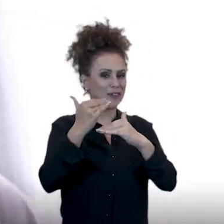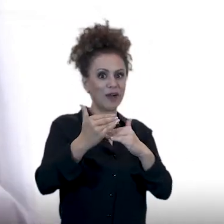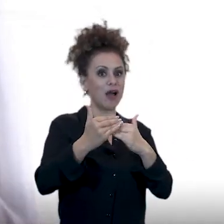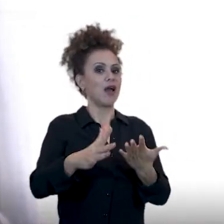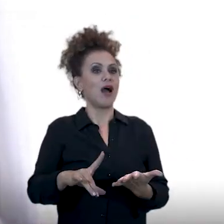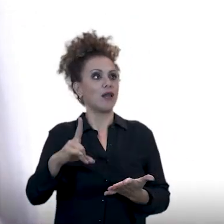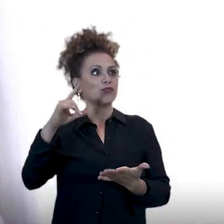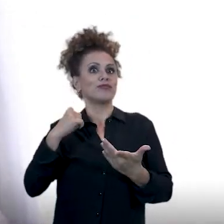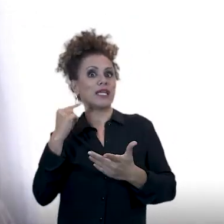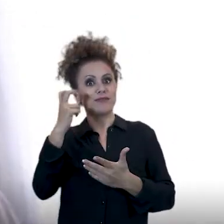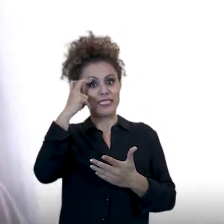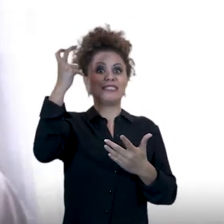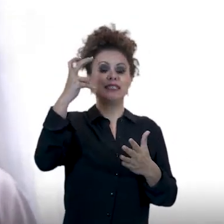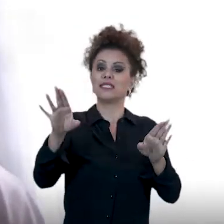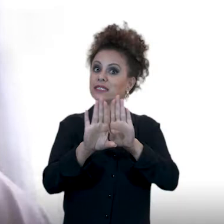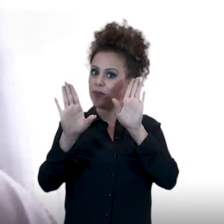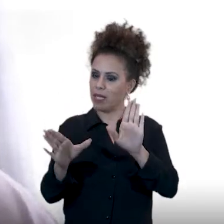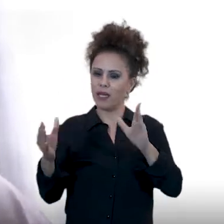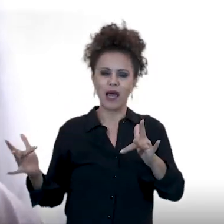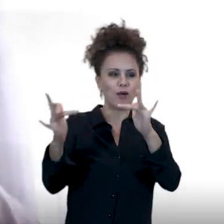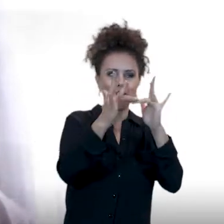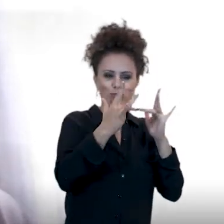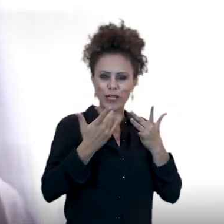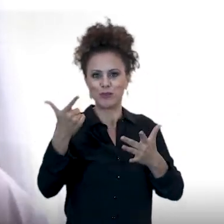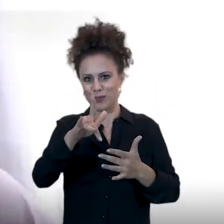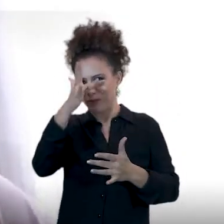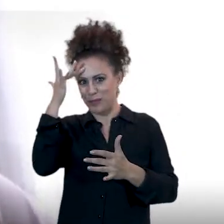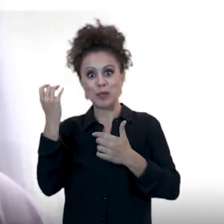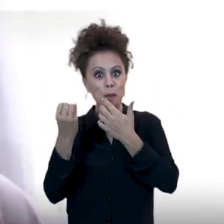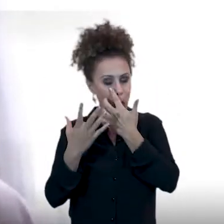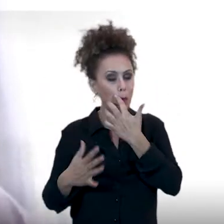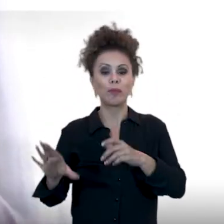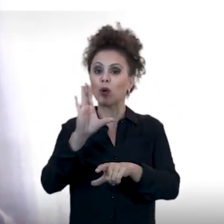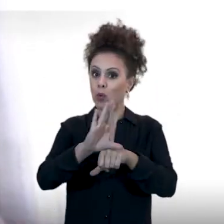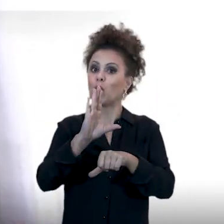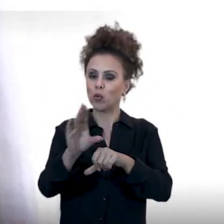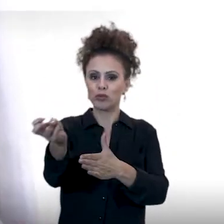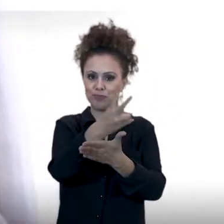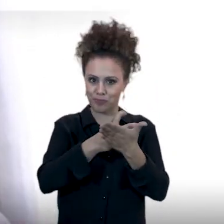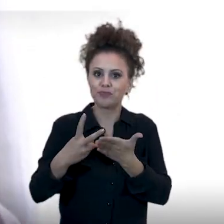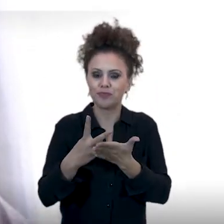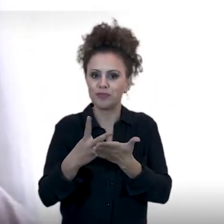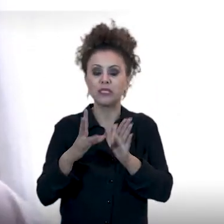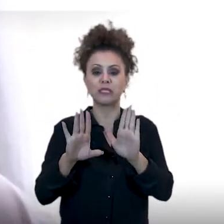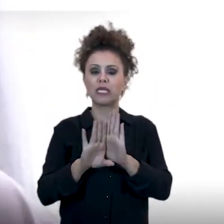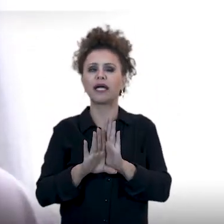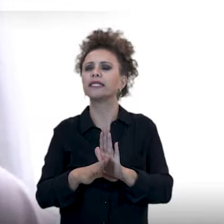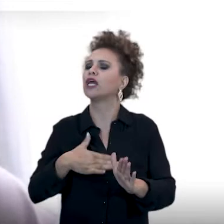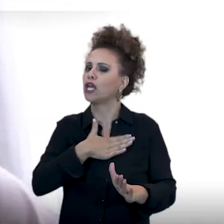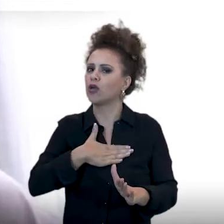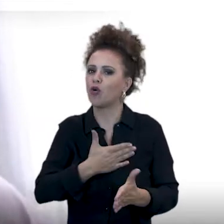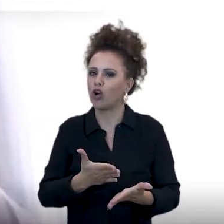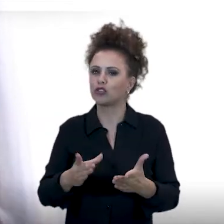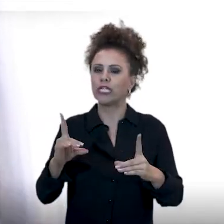o nosso intelecto, como também ajuda a gente a integrar, conhecer outras pessoas e tudo mais. O curso de Design específico, eu gosto muito da